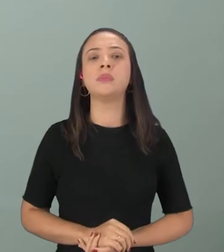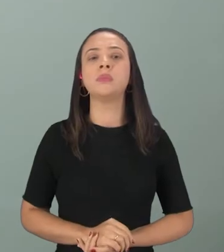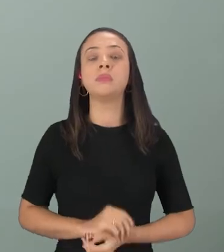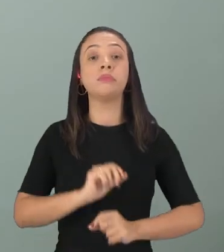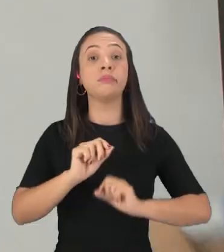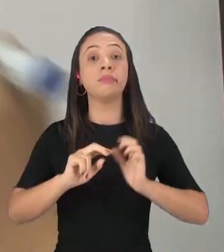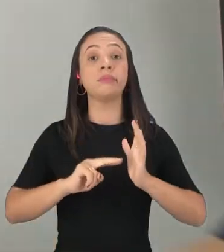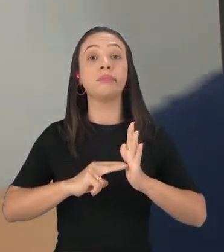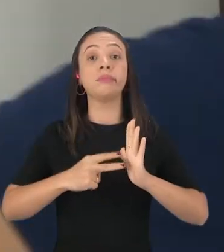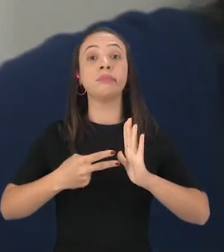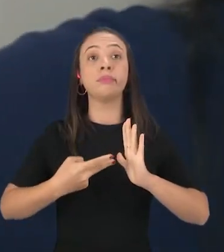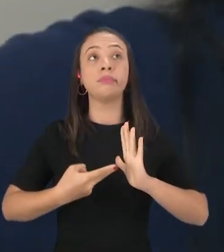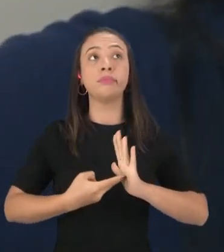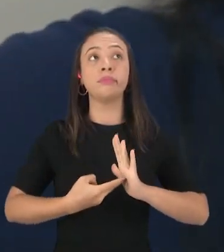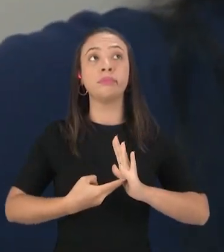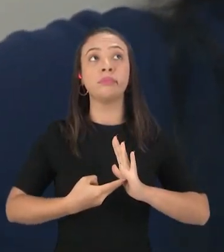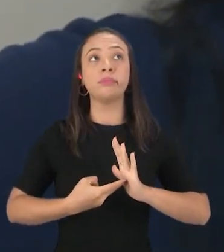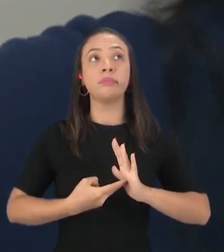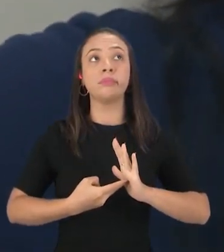é uma...